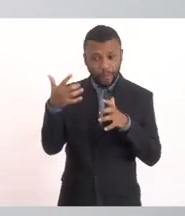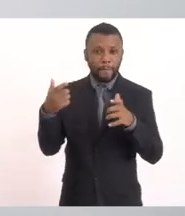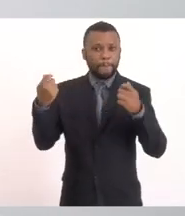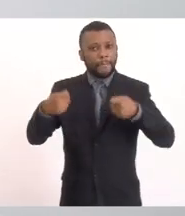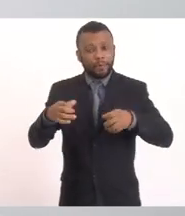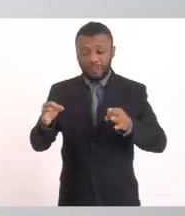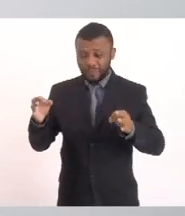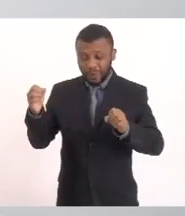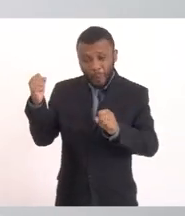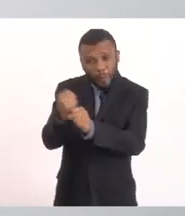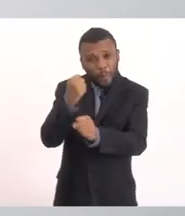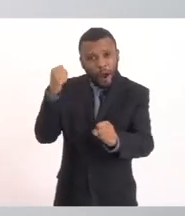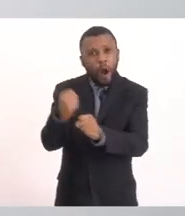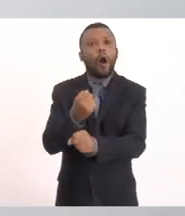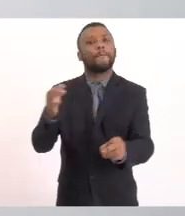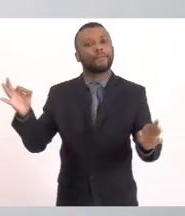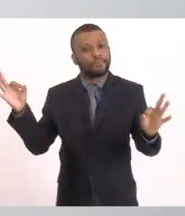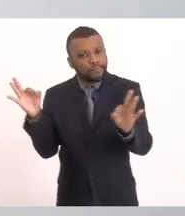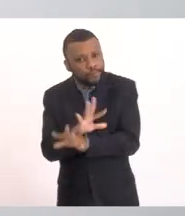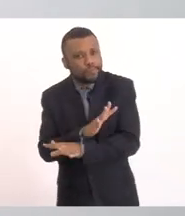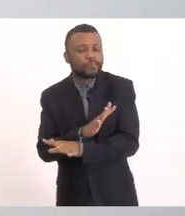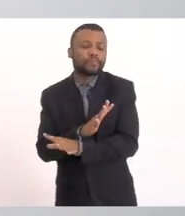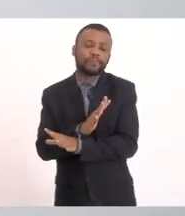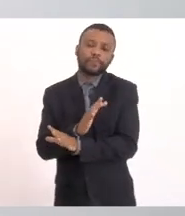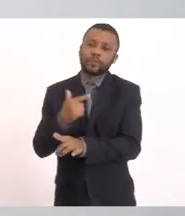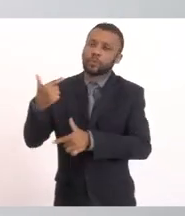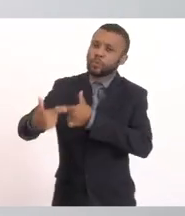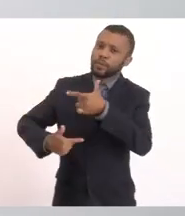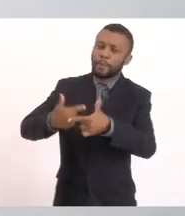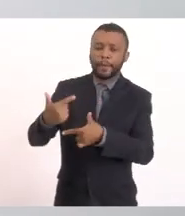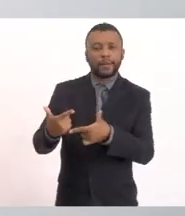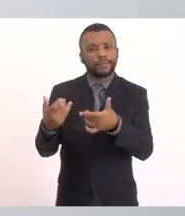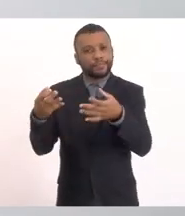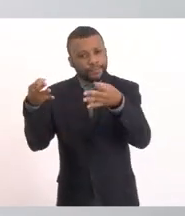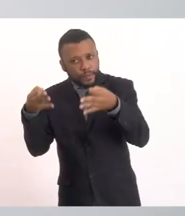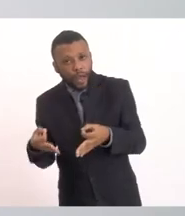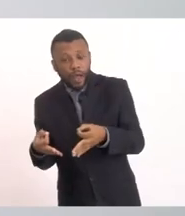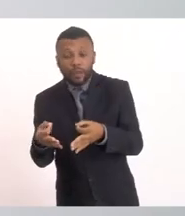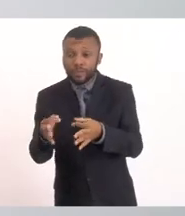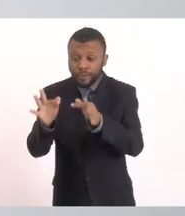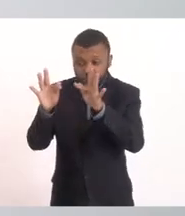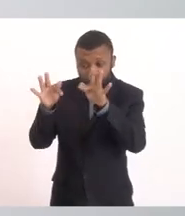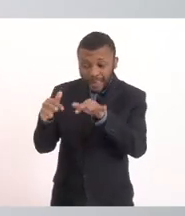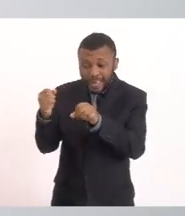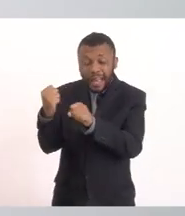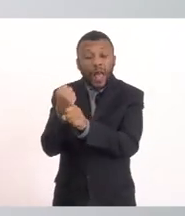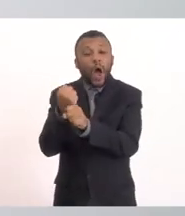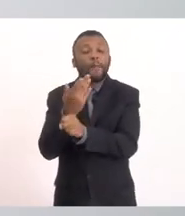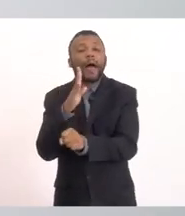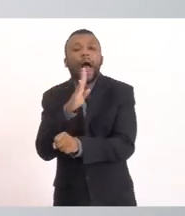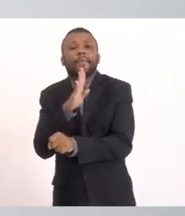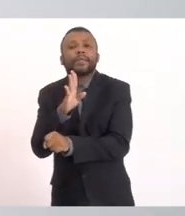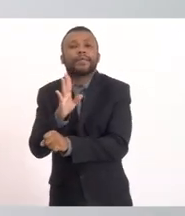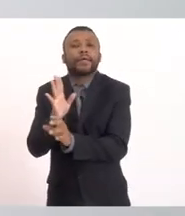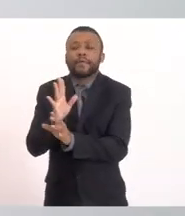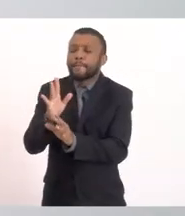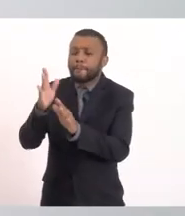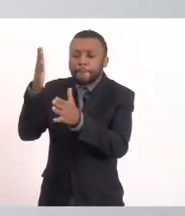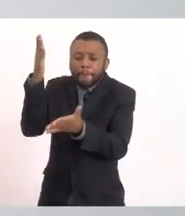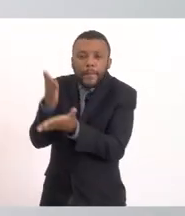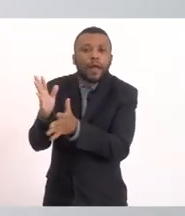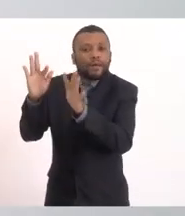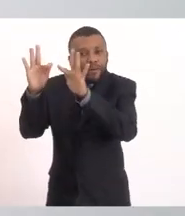definitivas Obras de continuidade Encerramento dessa obra emergencial E continuidade de todo um